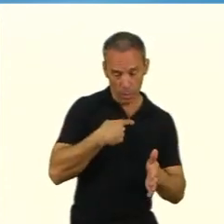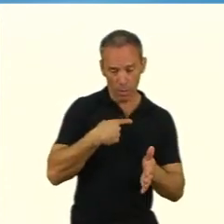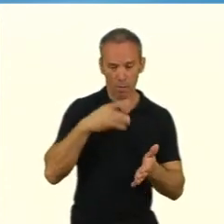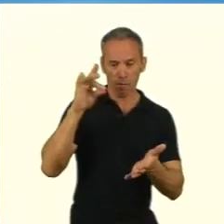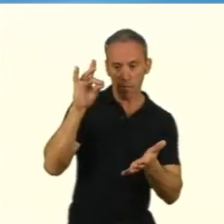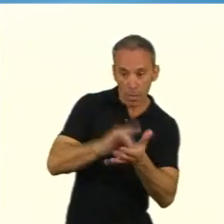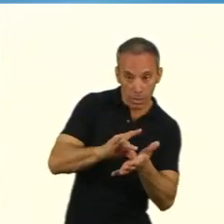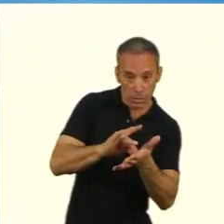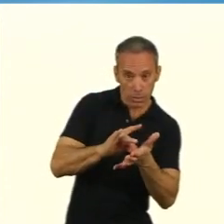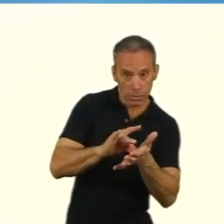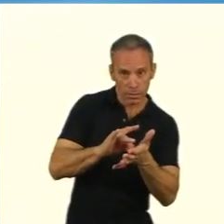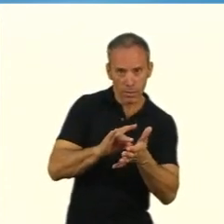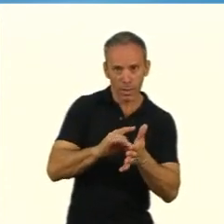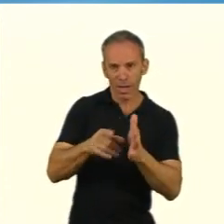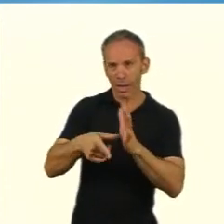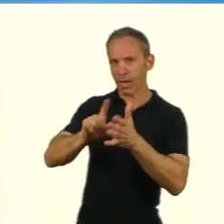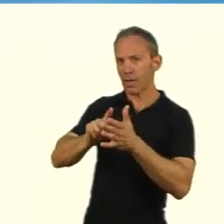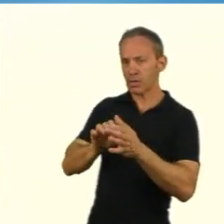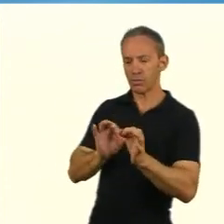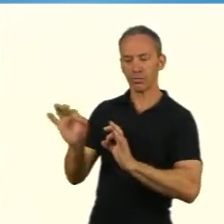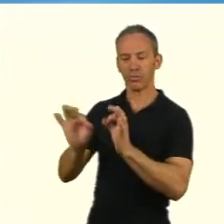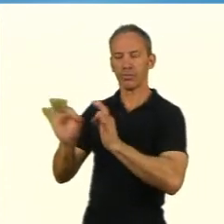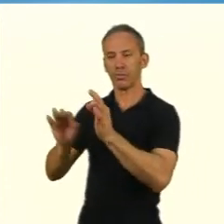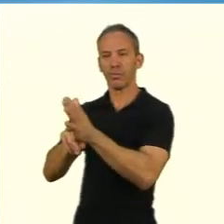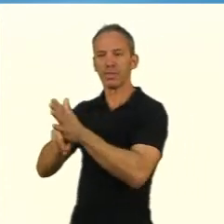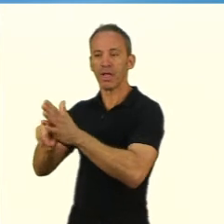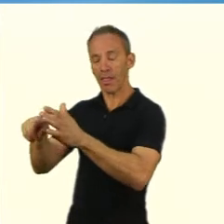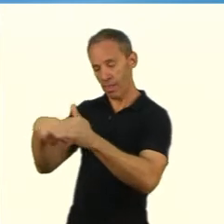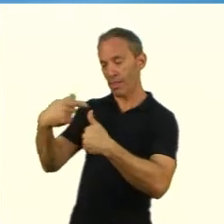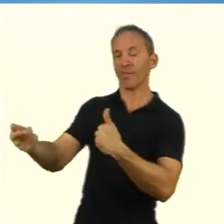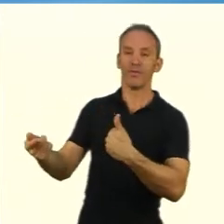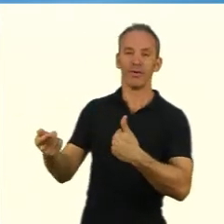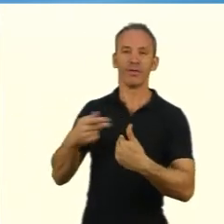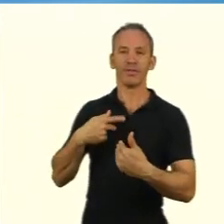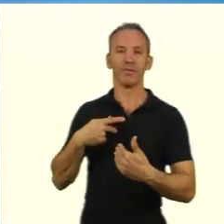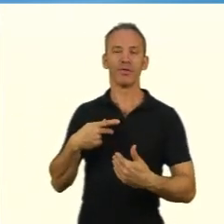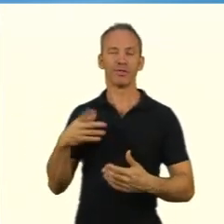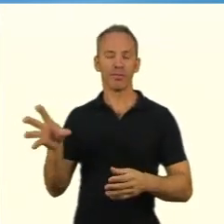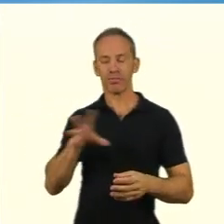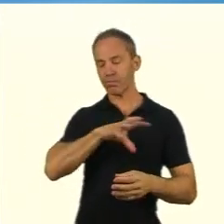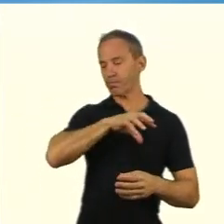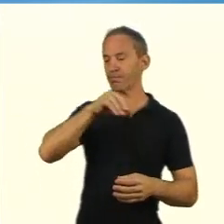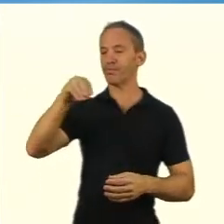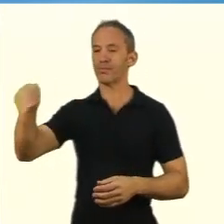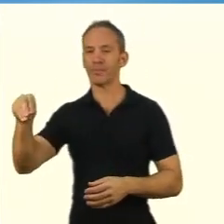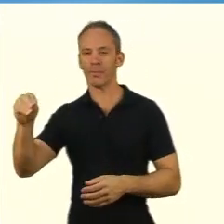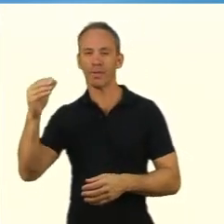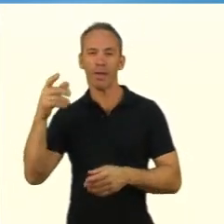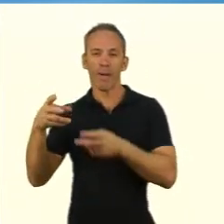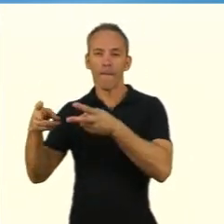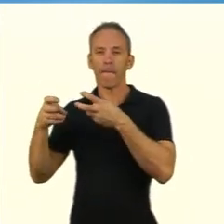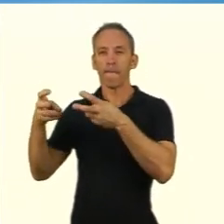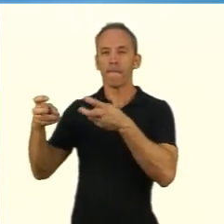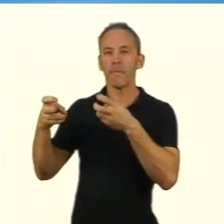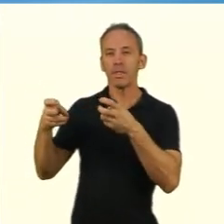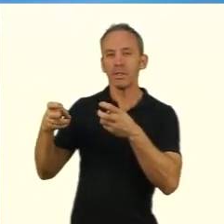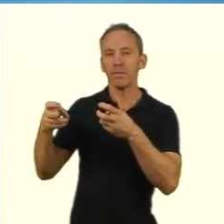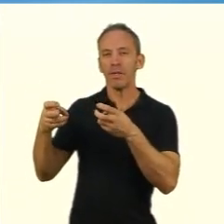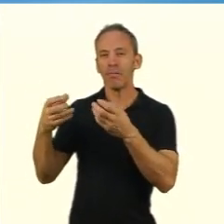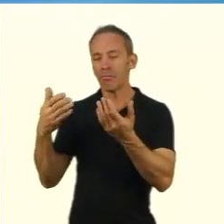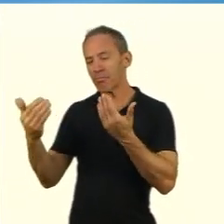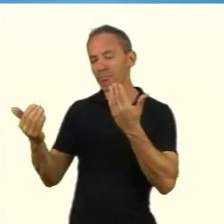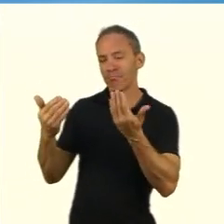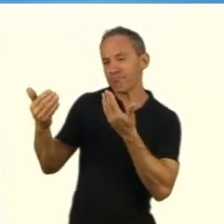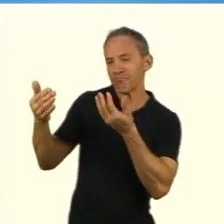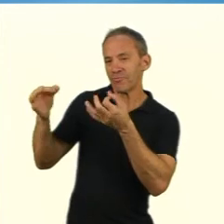onde eu estou partindo Então, uma hipótese é uma afirmação provisória aventada a priori a priori é um termo do